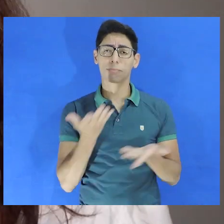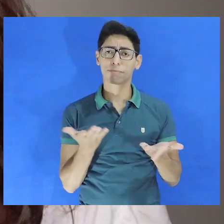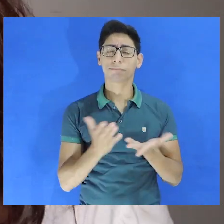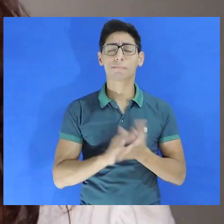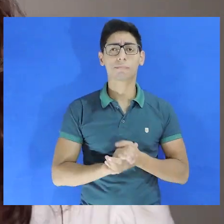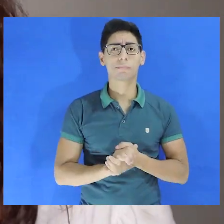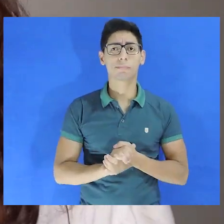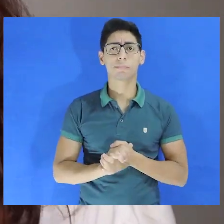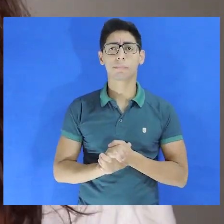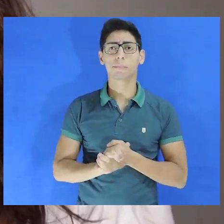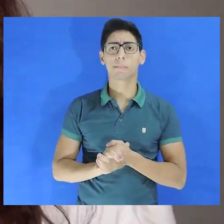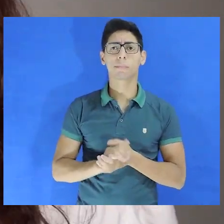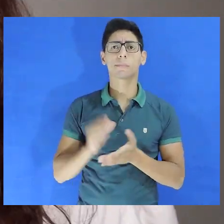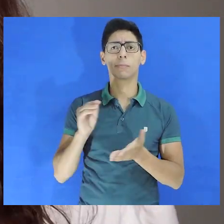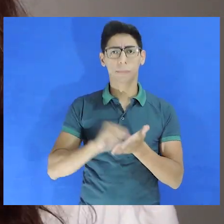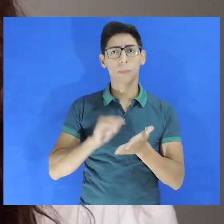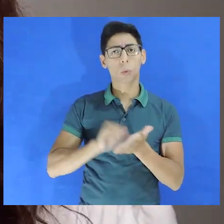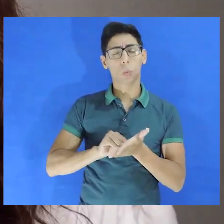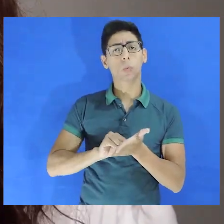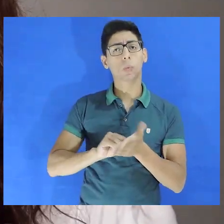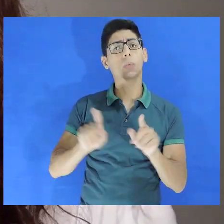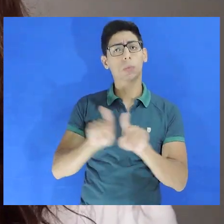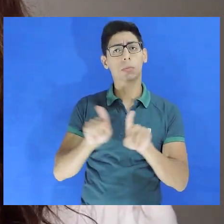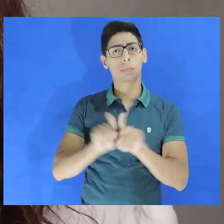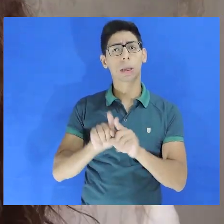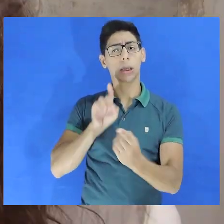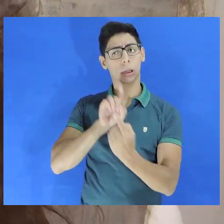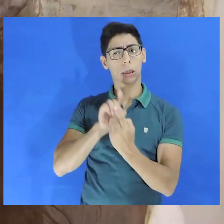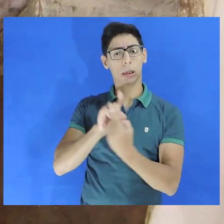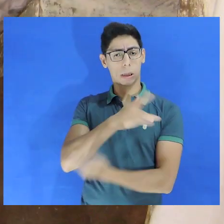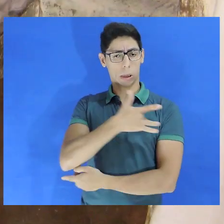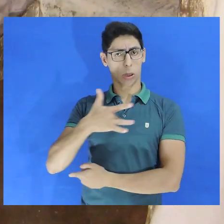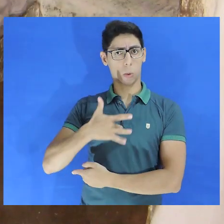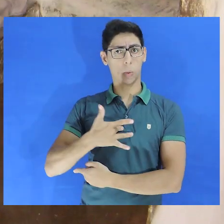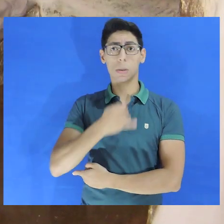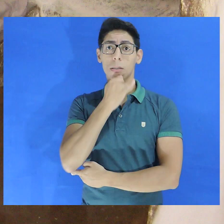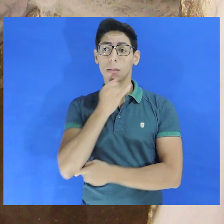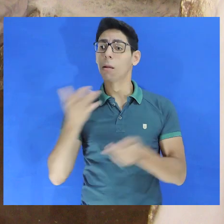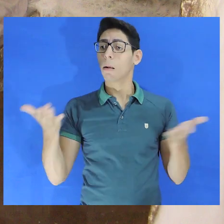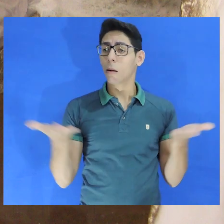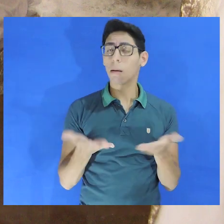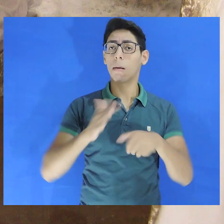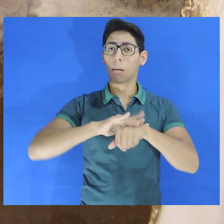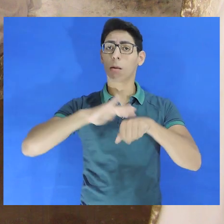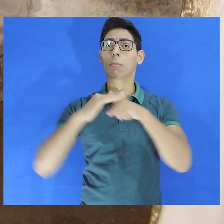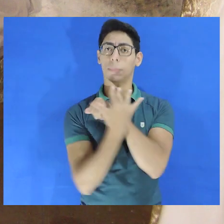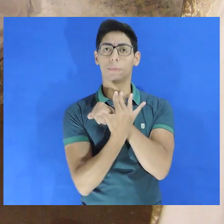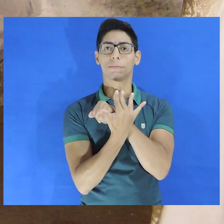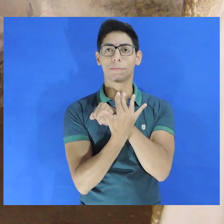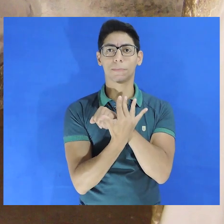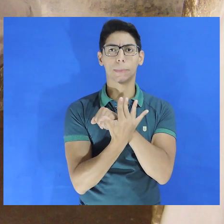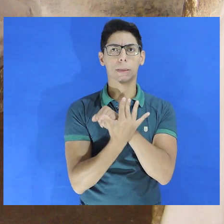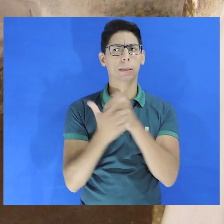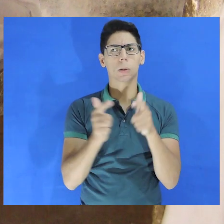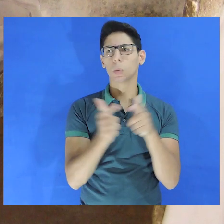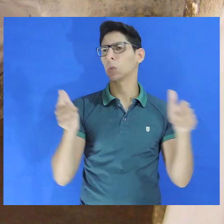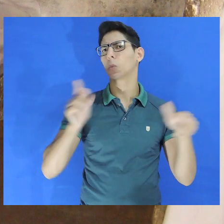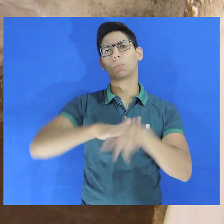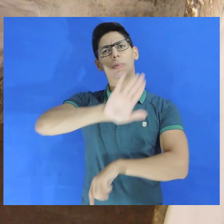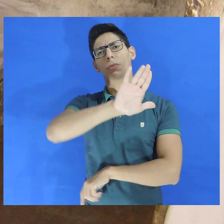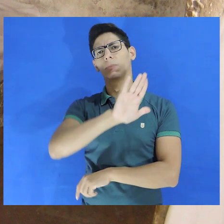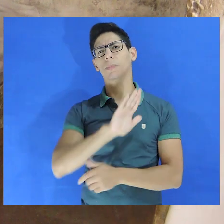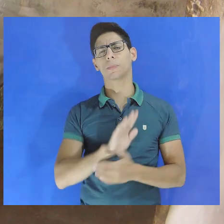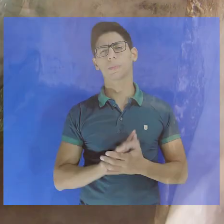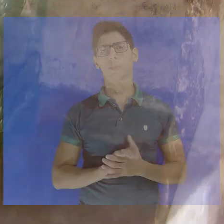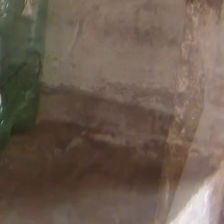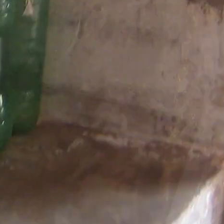água, negligência na prestação de assistência à saúde. agora, na pandemia de covid-19, esses casos têm aumentado